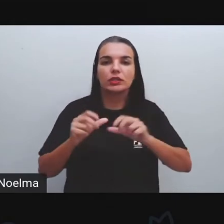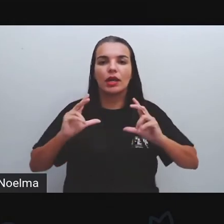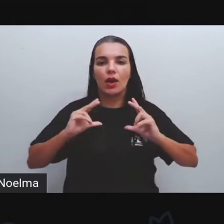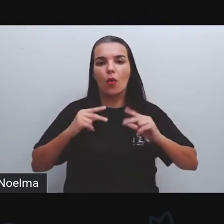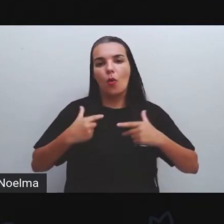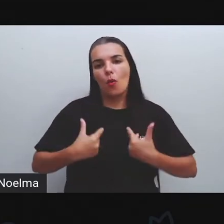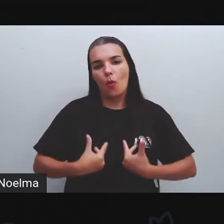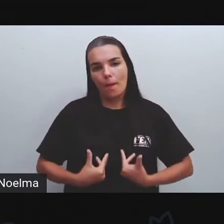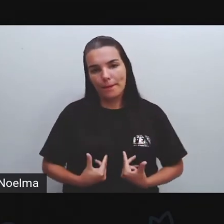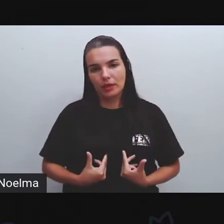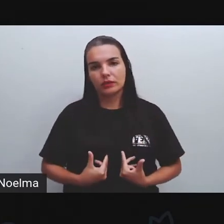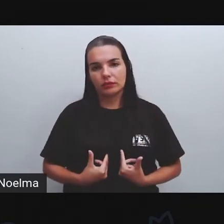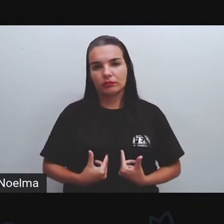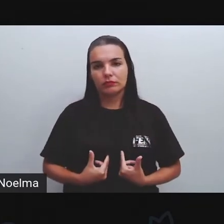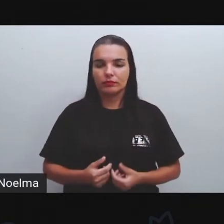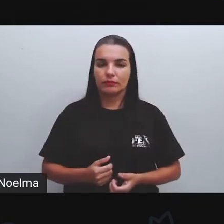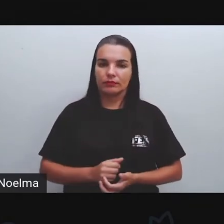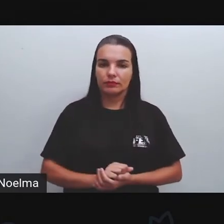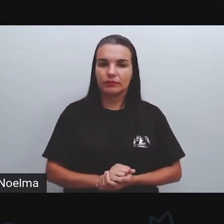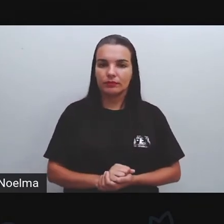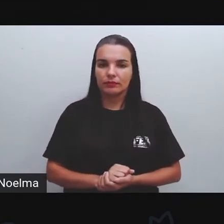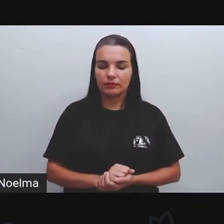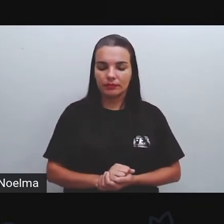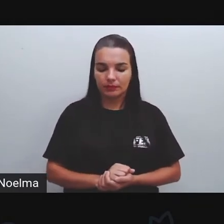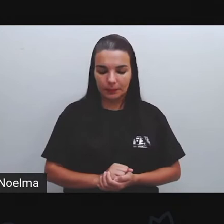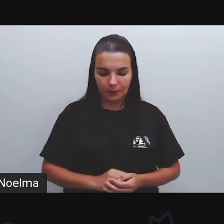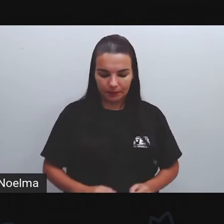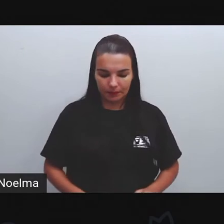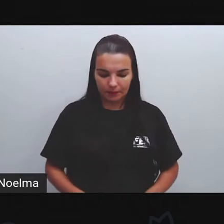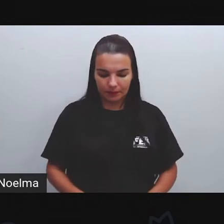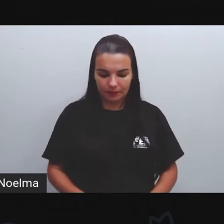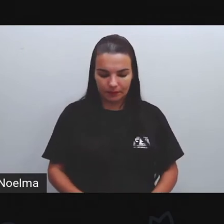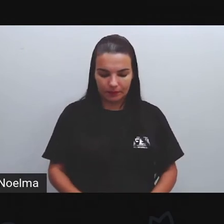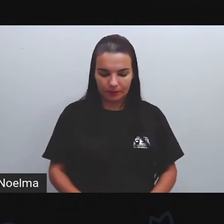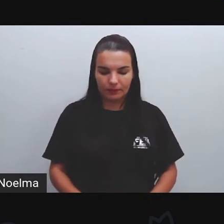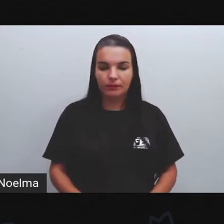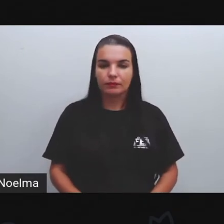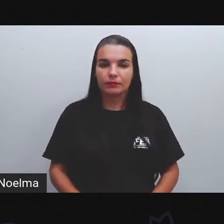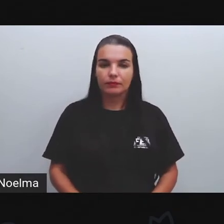das atividades humanas, né? A partir das atividades humanas, certo?